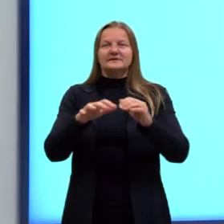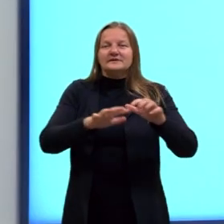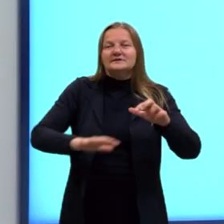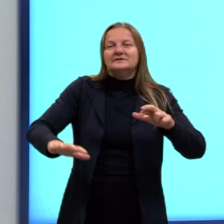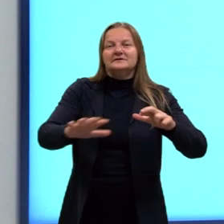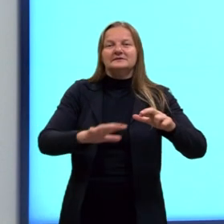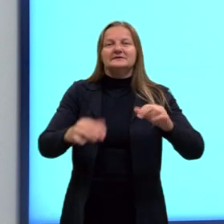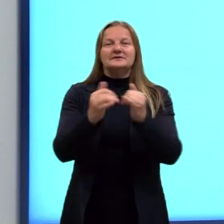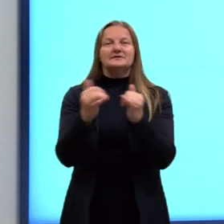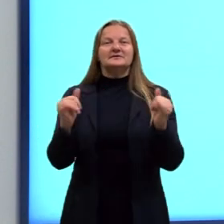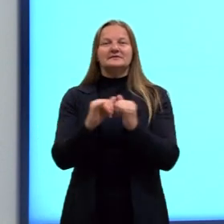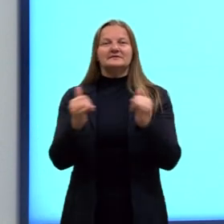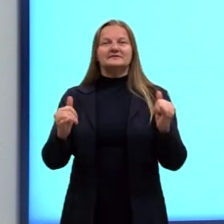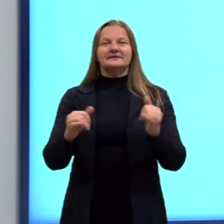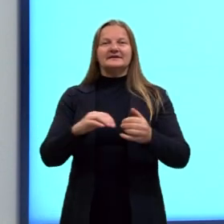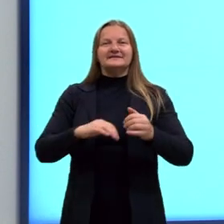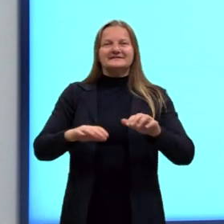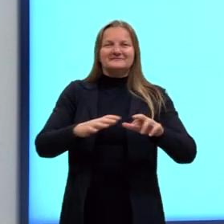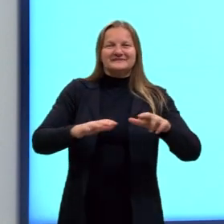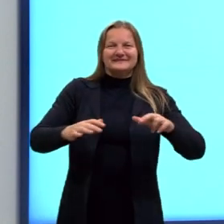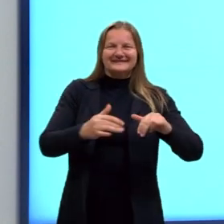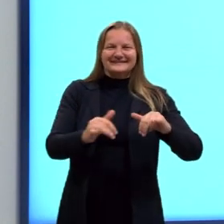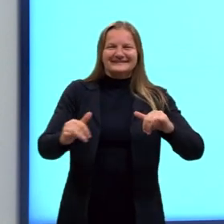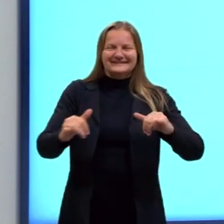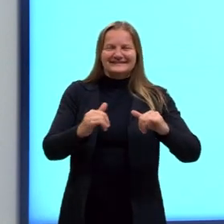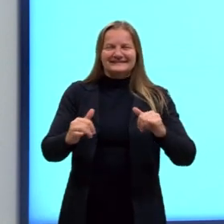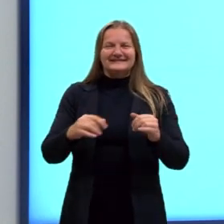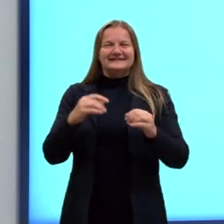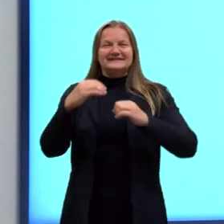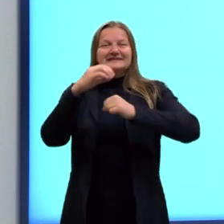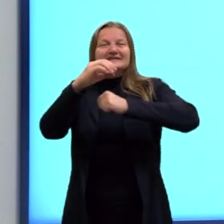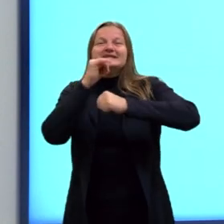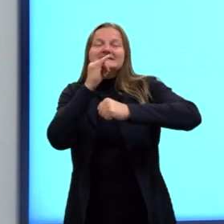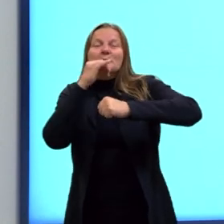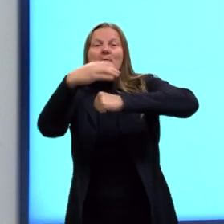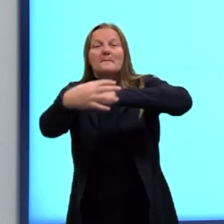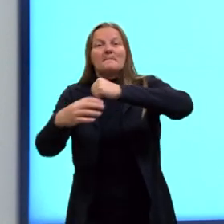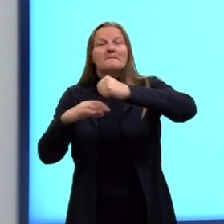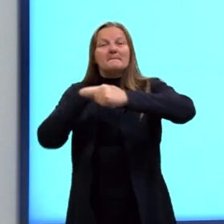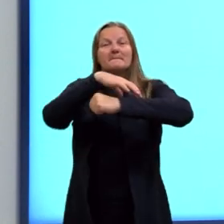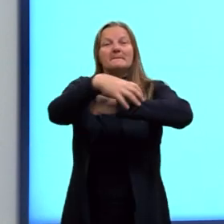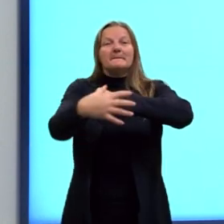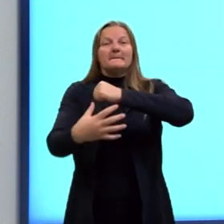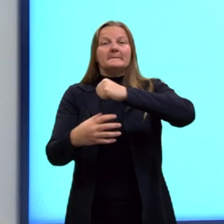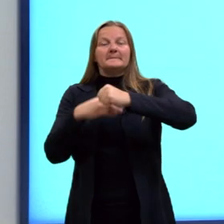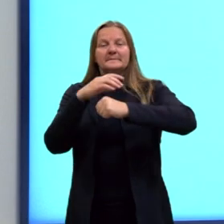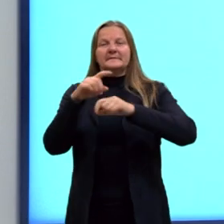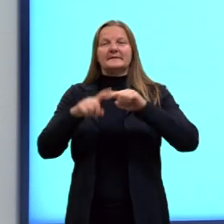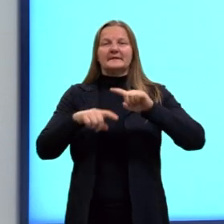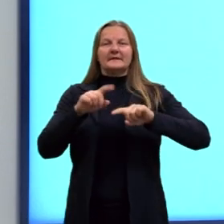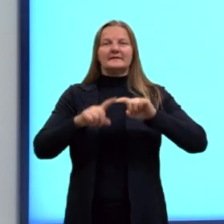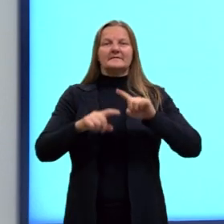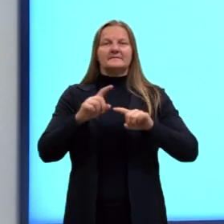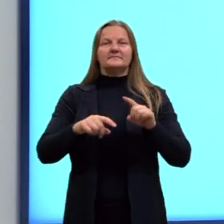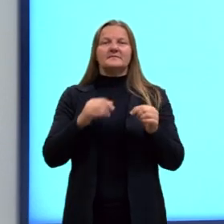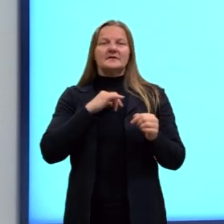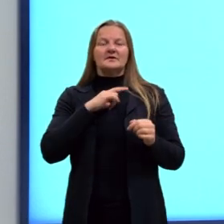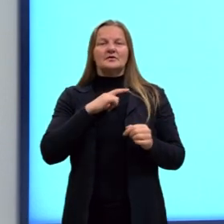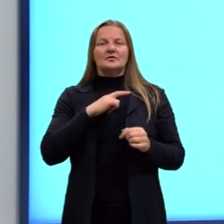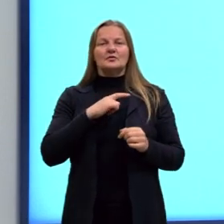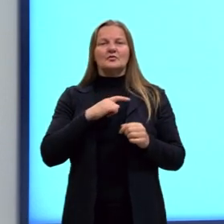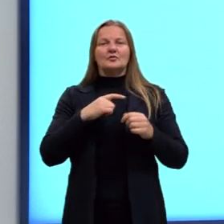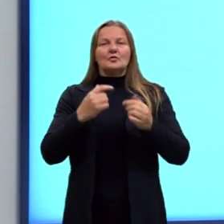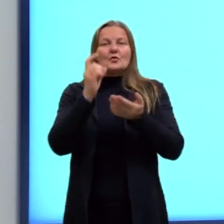da mesma forma como o espaço ao redor de um planeta ou de outros corpos massivos está preenchido por um campo